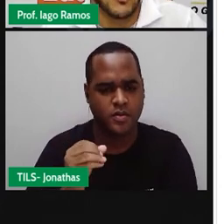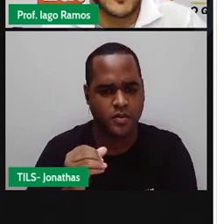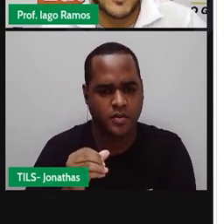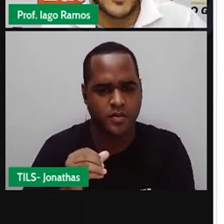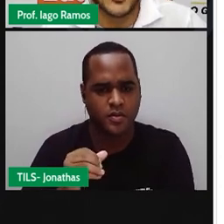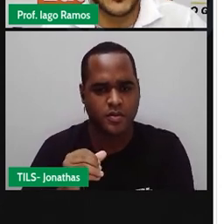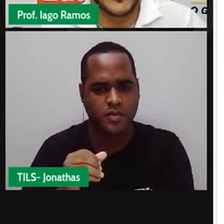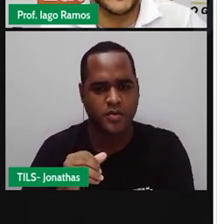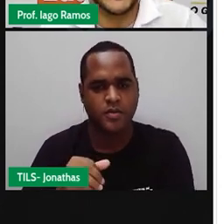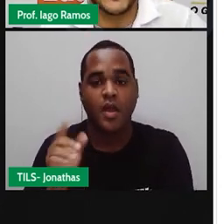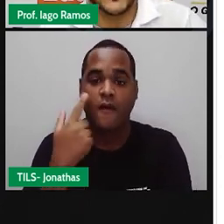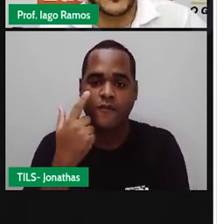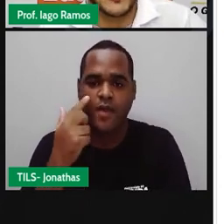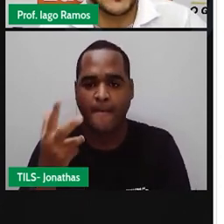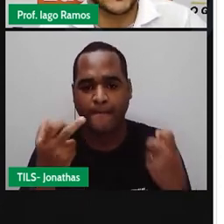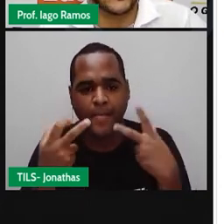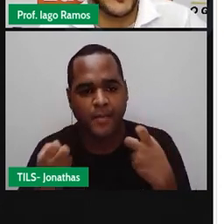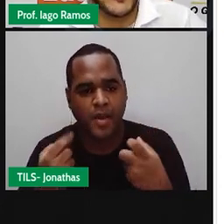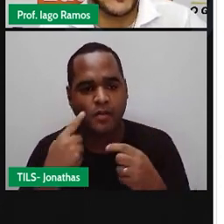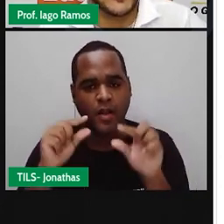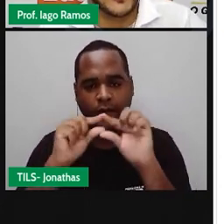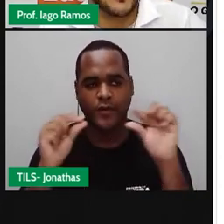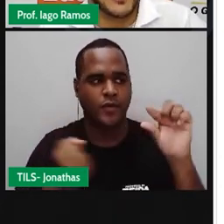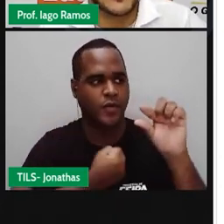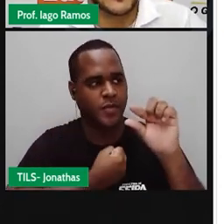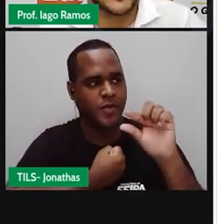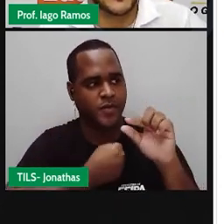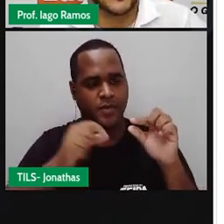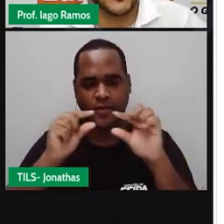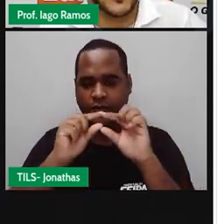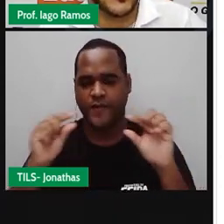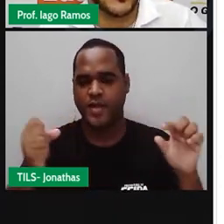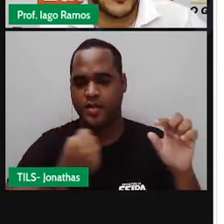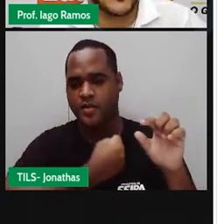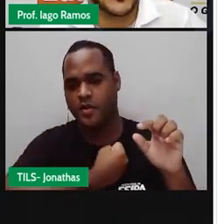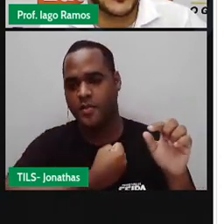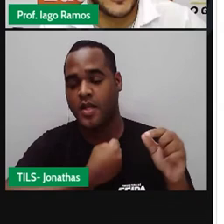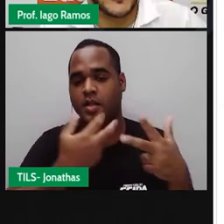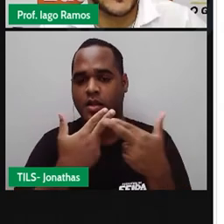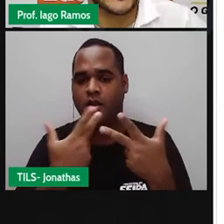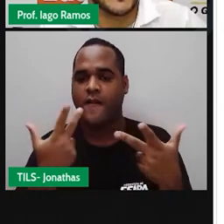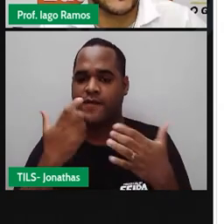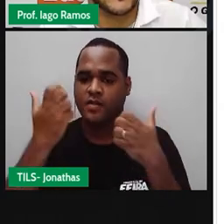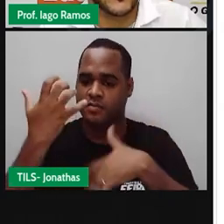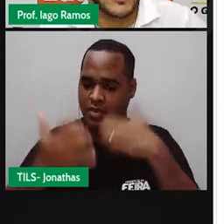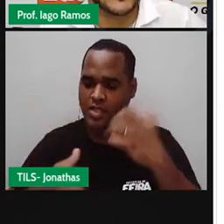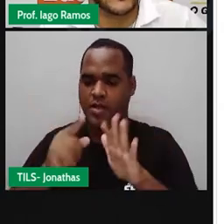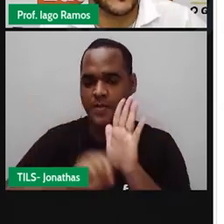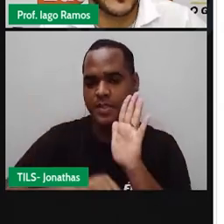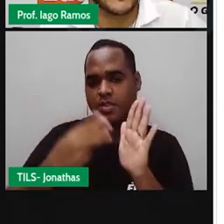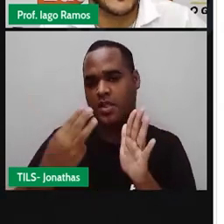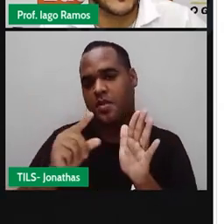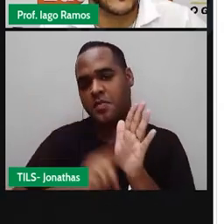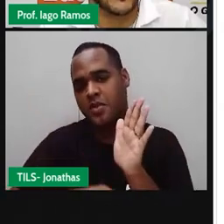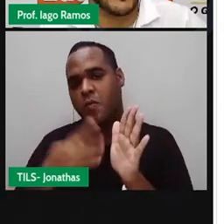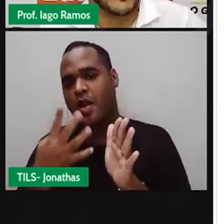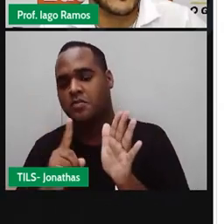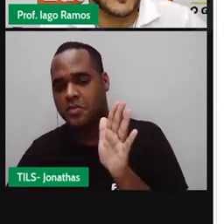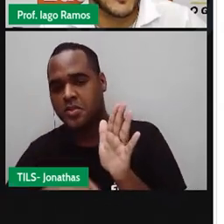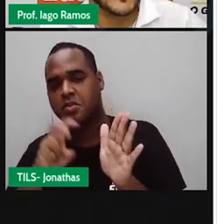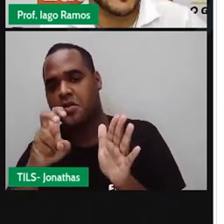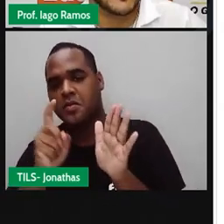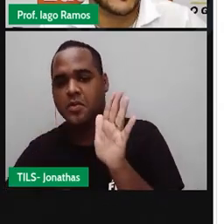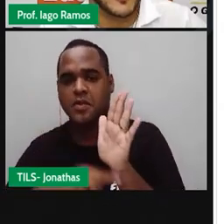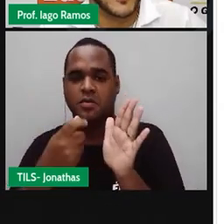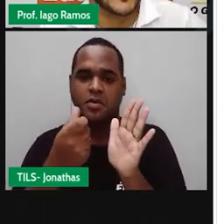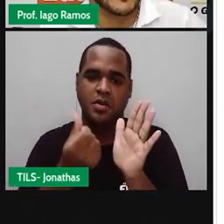Bom, se a gente olhar isso na reta numérica, tá aparecendo aqui, ó, menos 3, menos 4, menos 5, menos